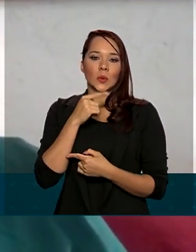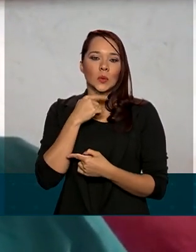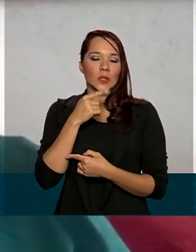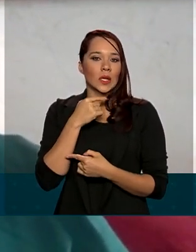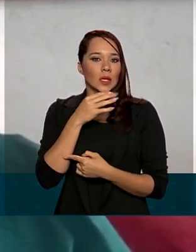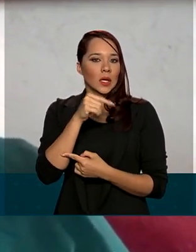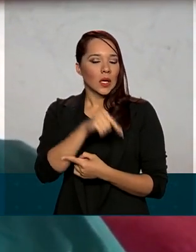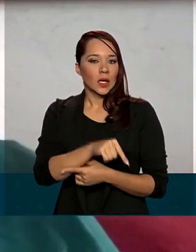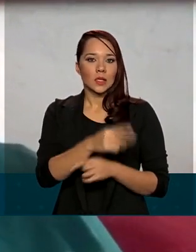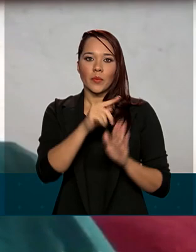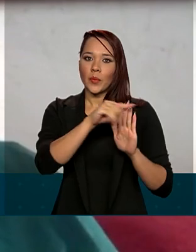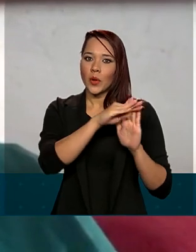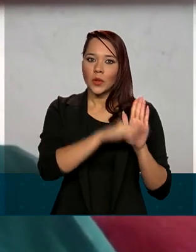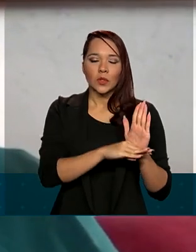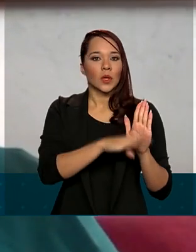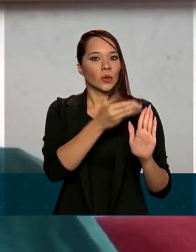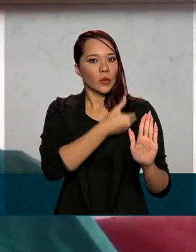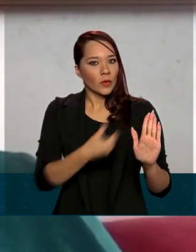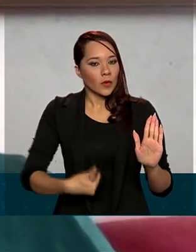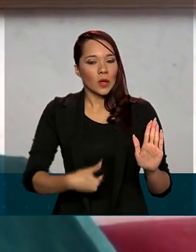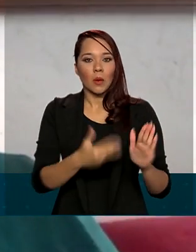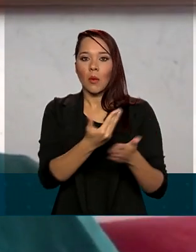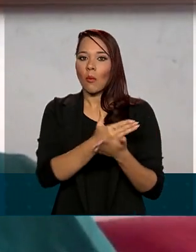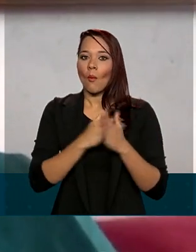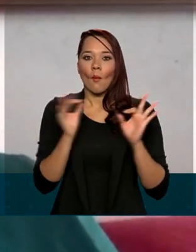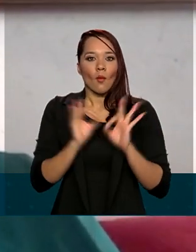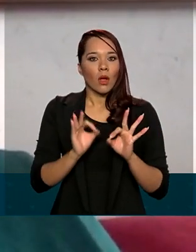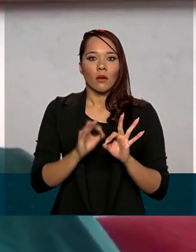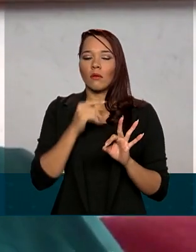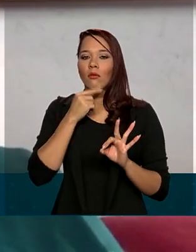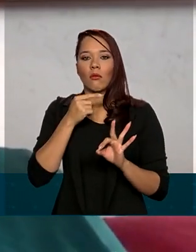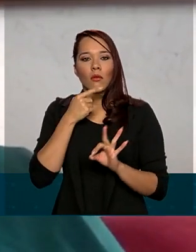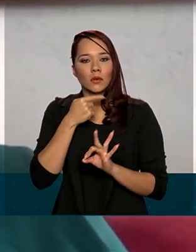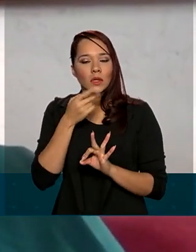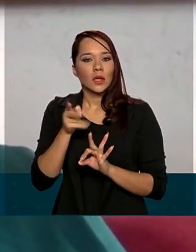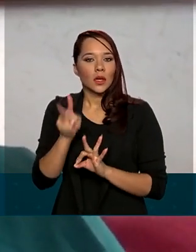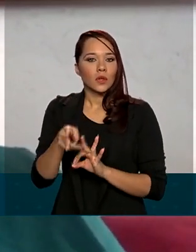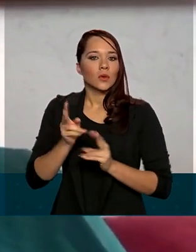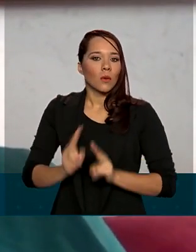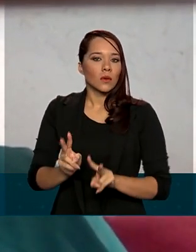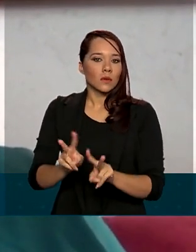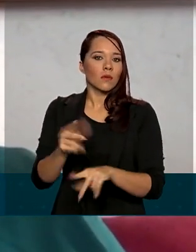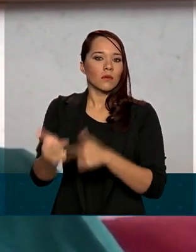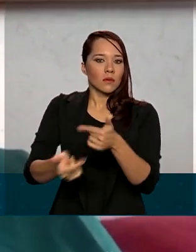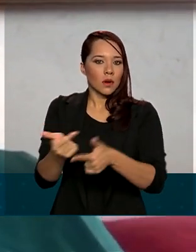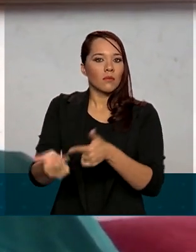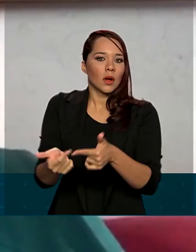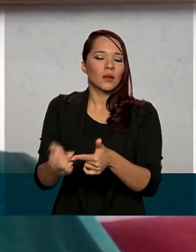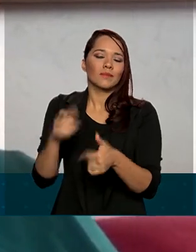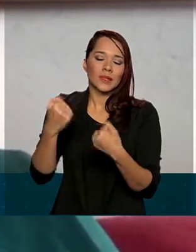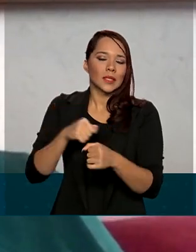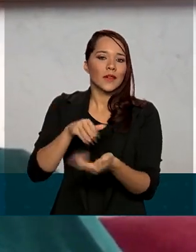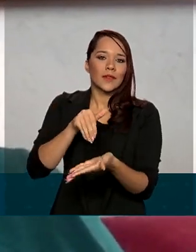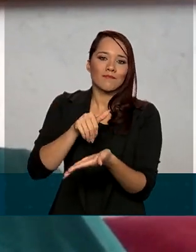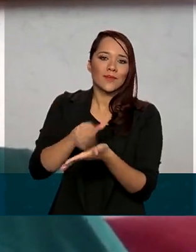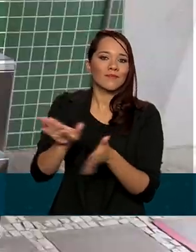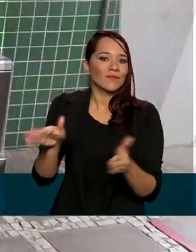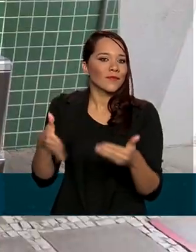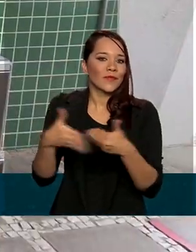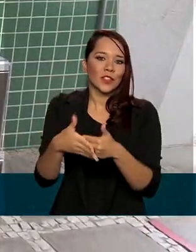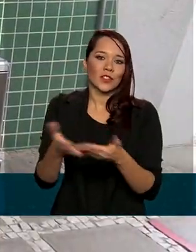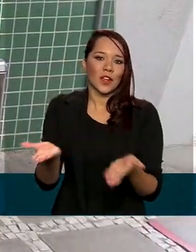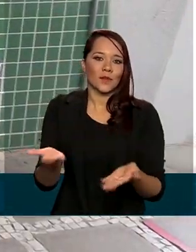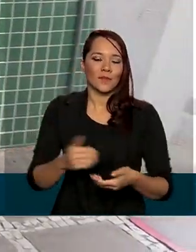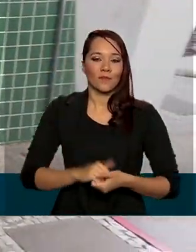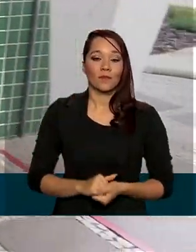medida provisória e essa ajuda do governo, não teríamos condições de prosseguir no nosso trabalho e teríamos que fechar as portas.